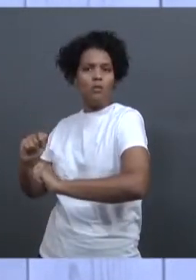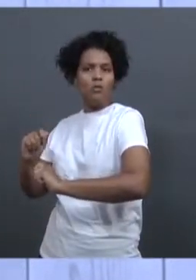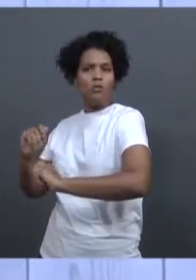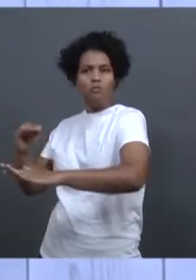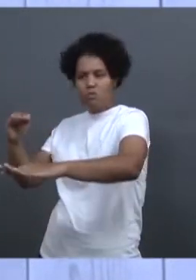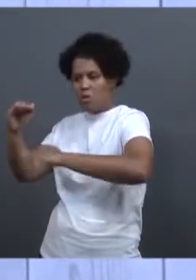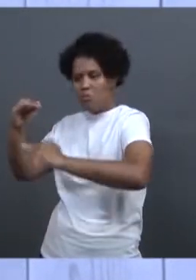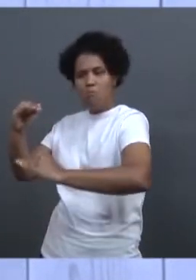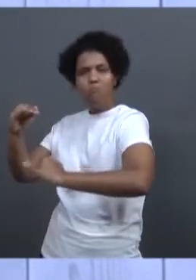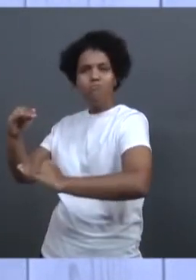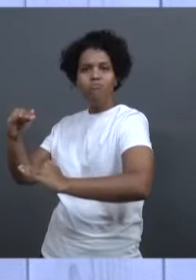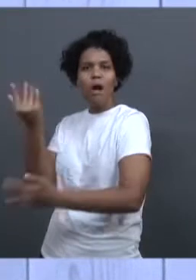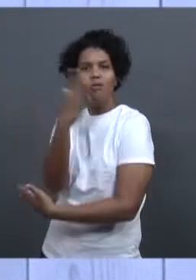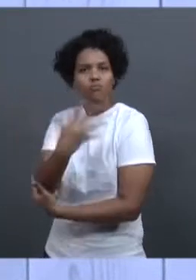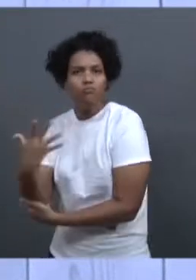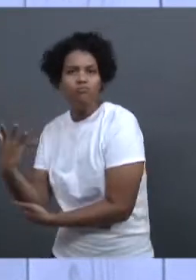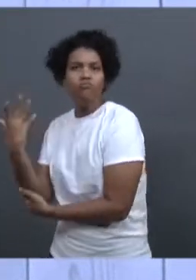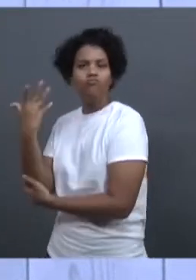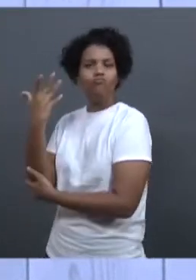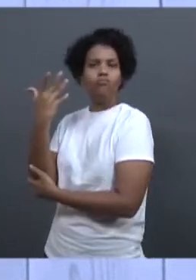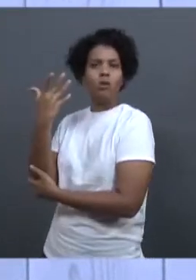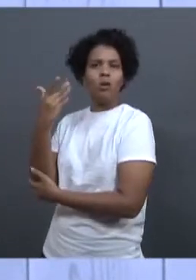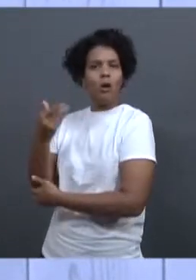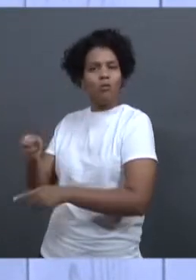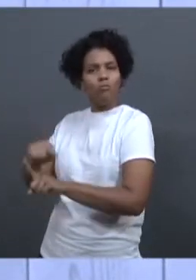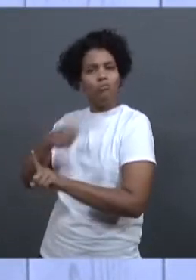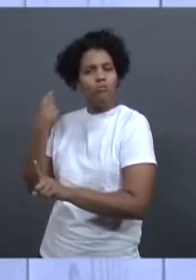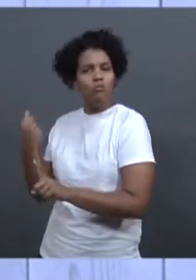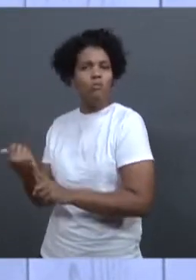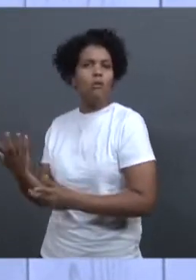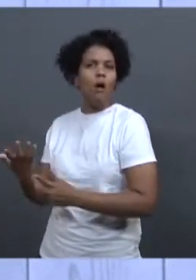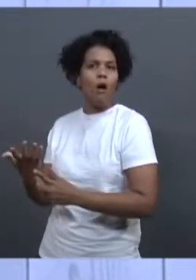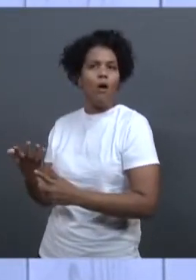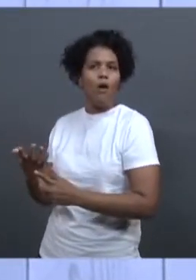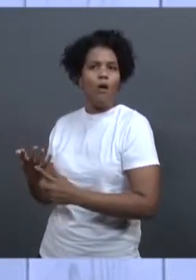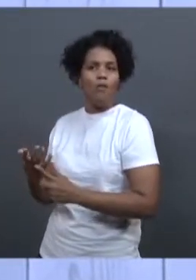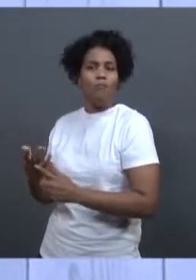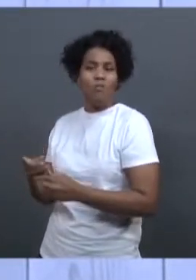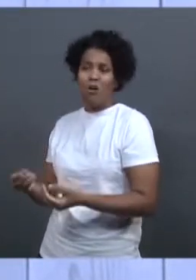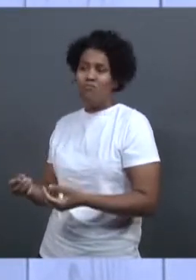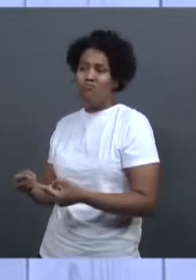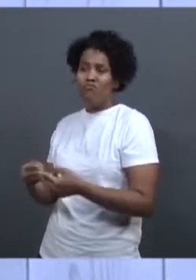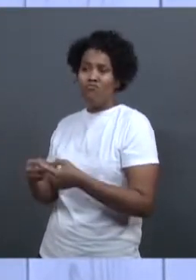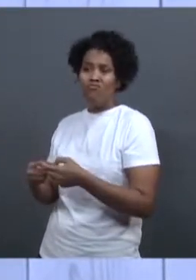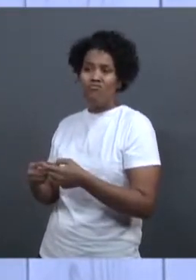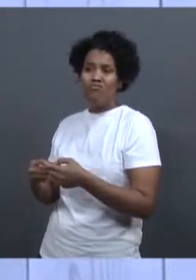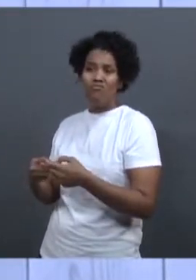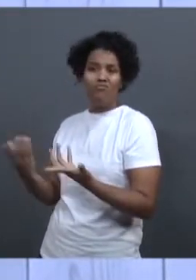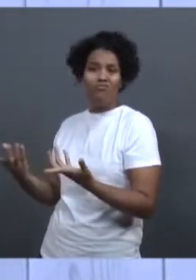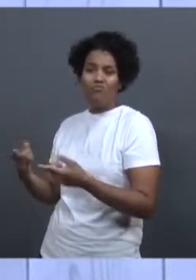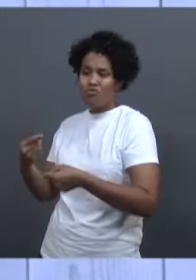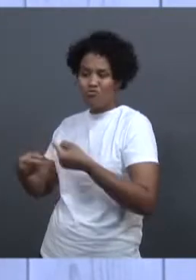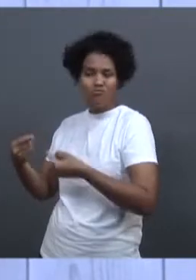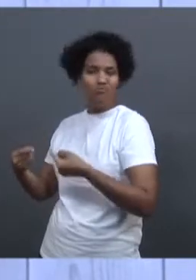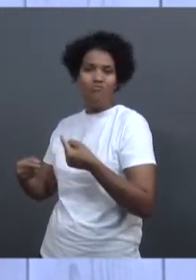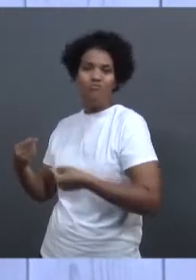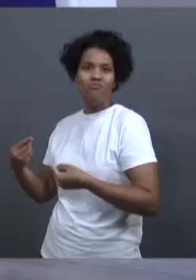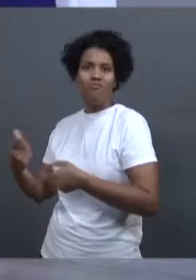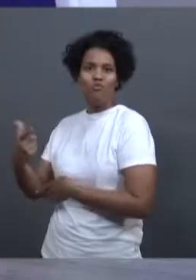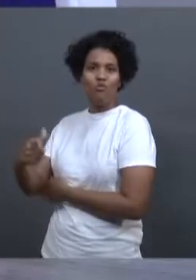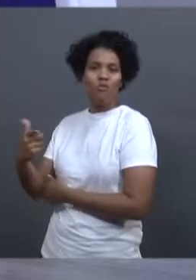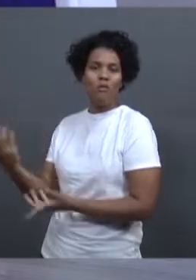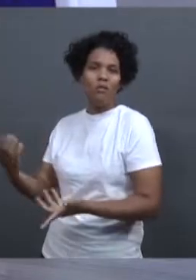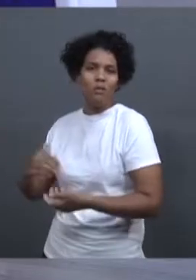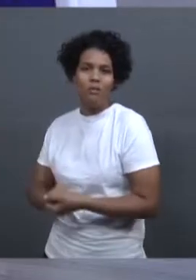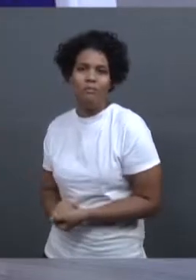Então, esse conceito fica muito discutível diante dessas tragédias. gente vê que... seria estranho, na